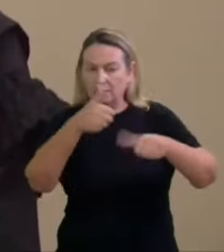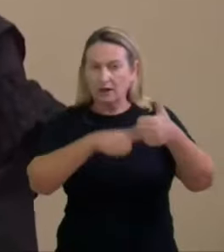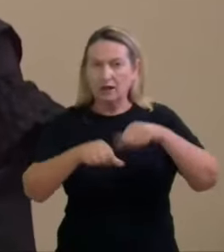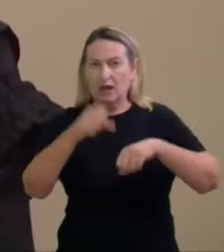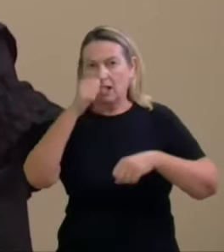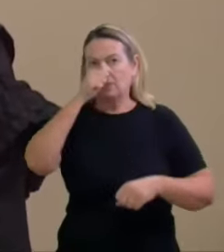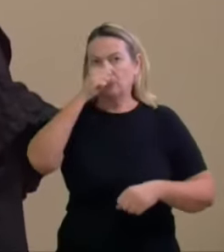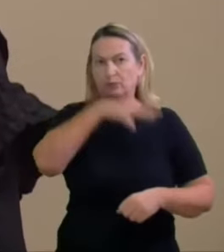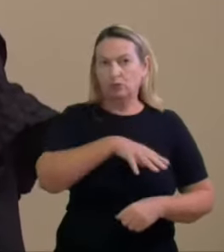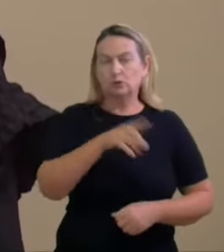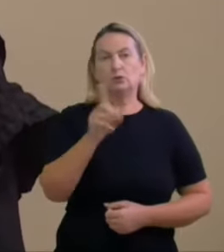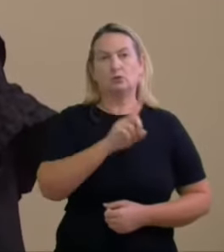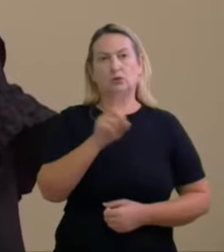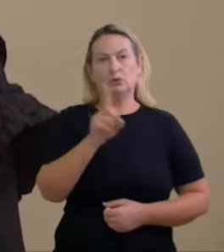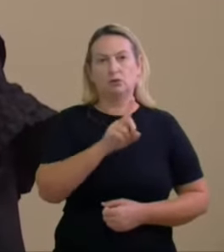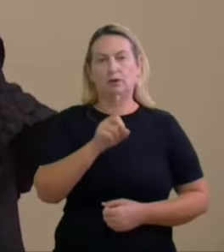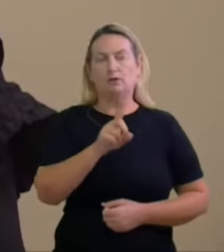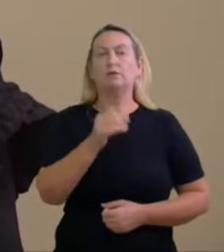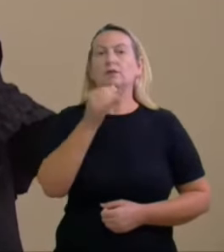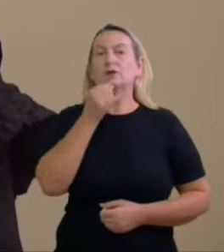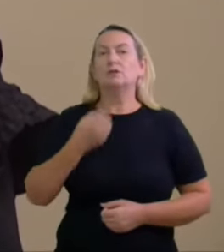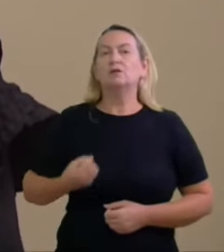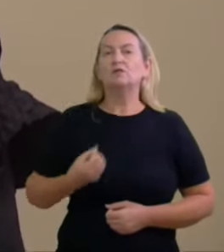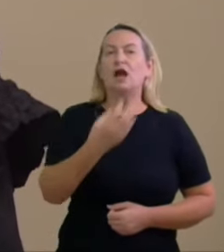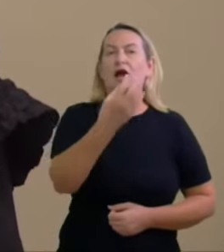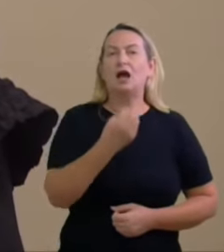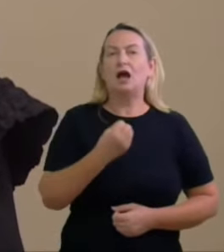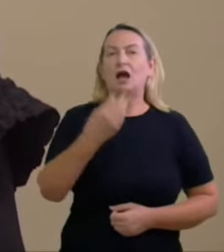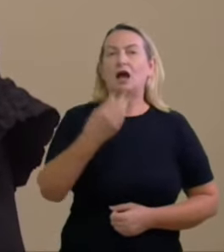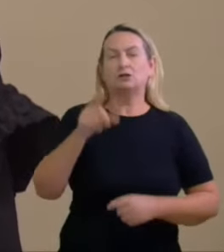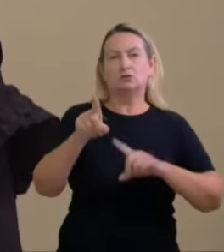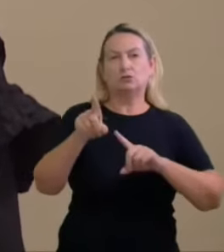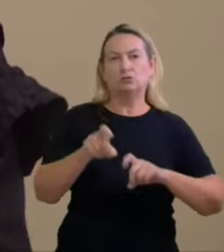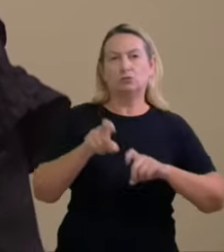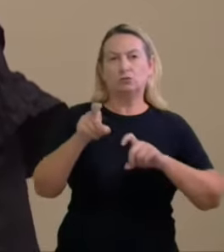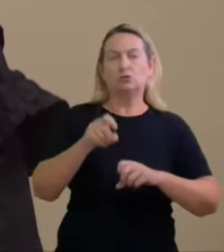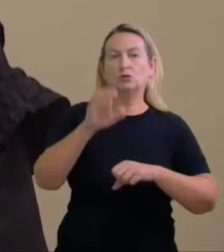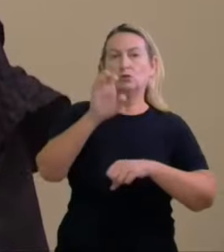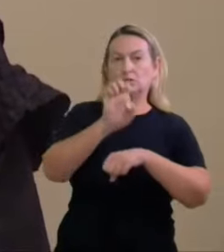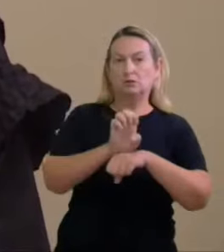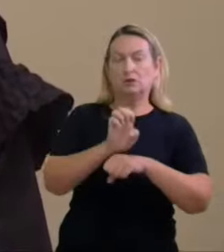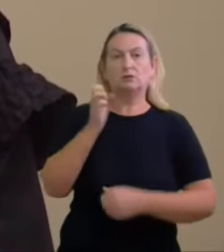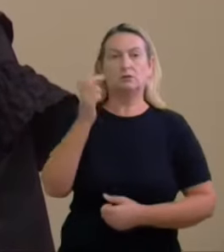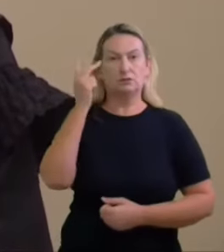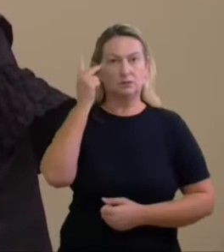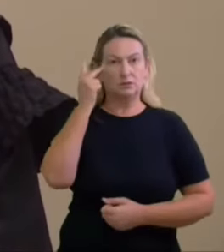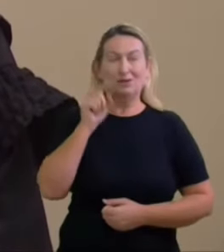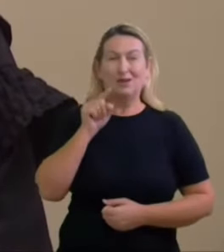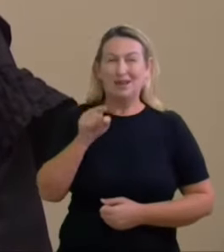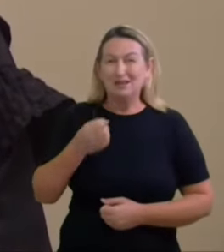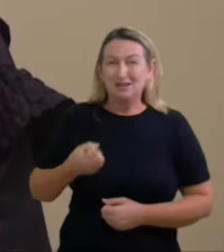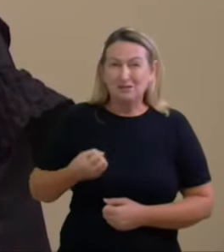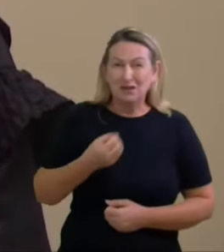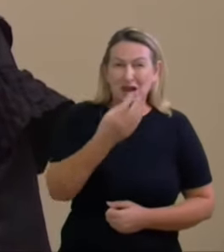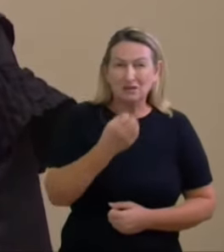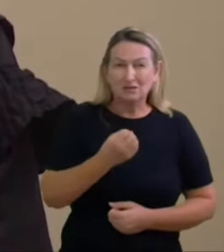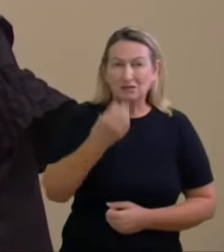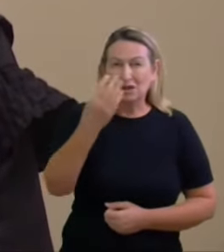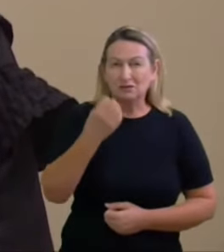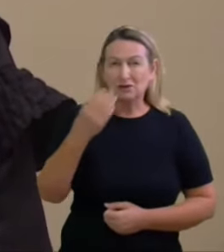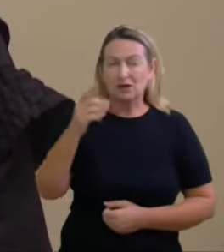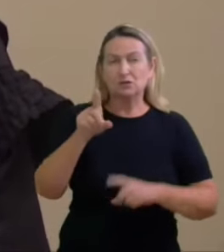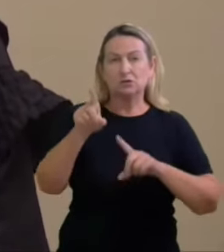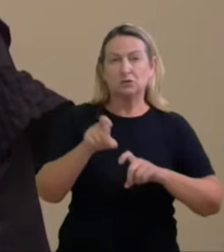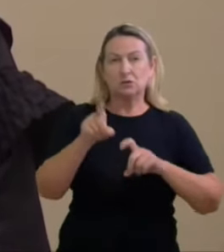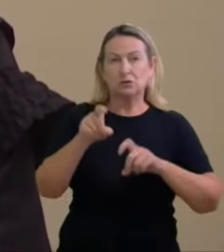entanto por exemplo viagens no interior do Estado de São Paulo eu entendi que essas viagens no interior do Estado de São Paulo elas não